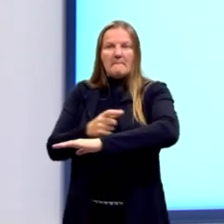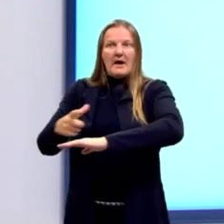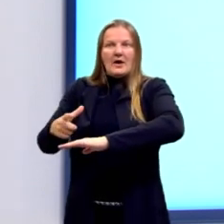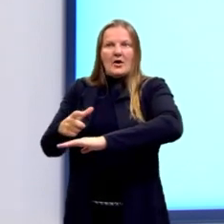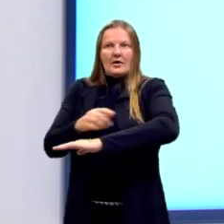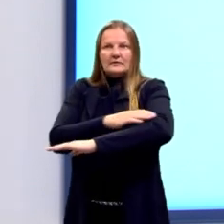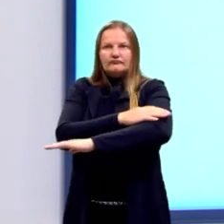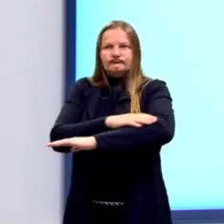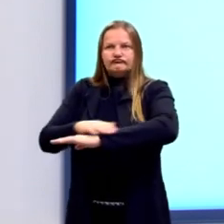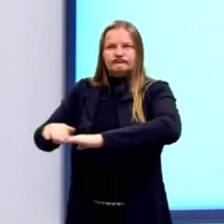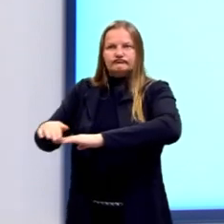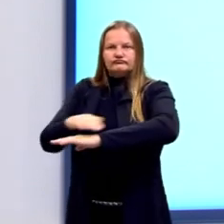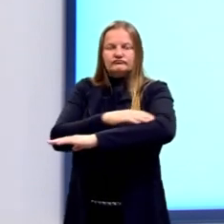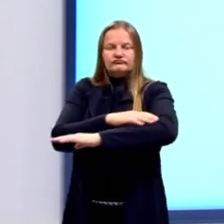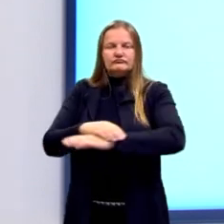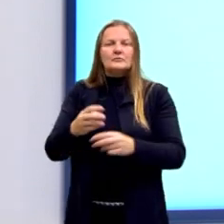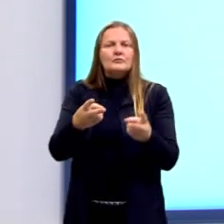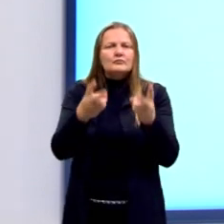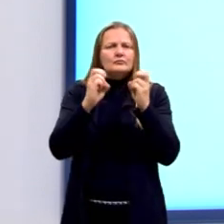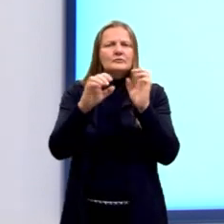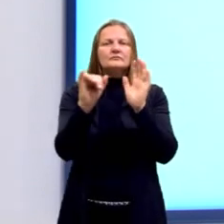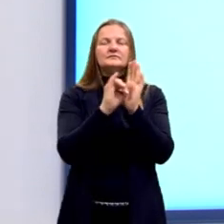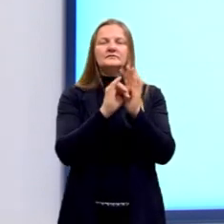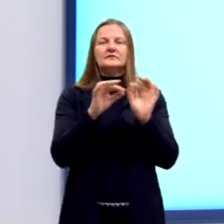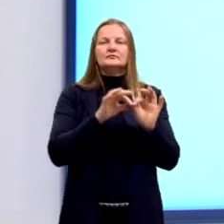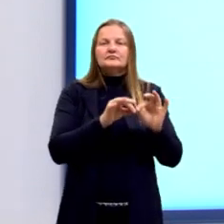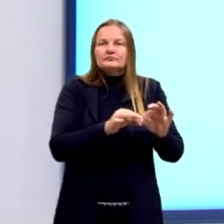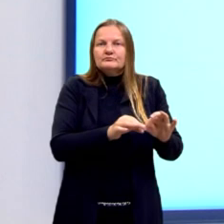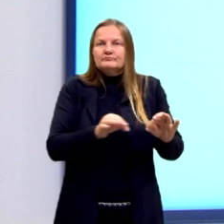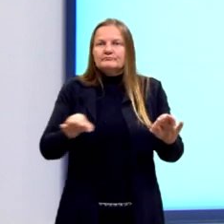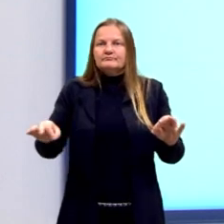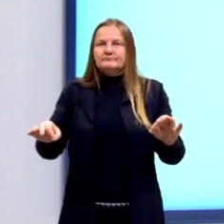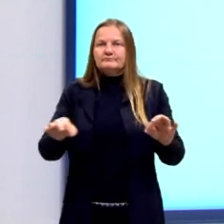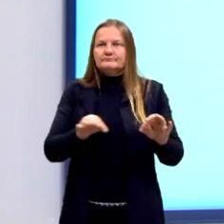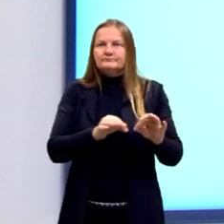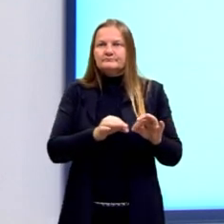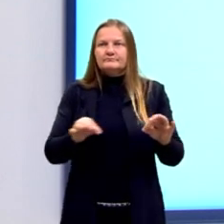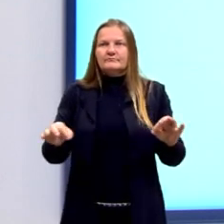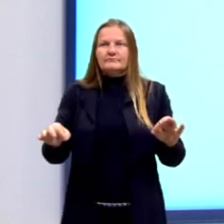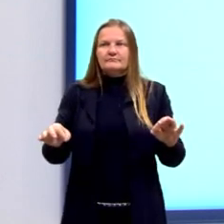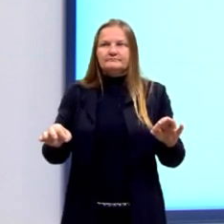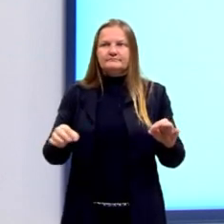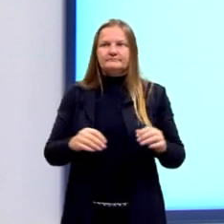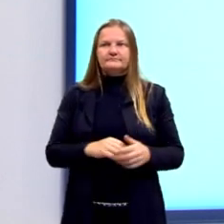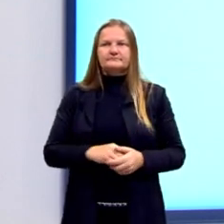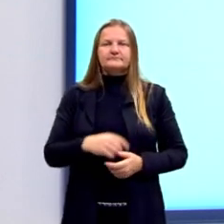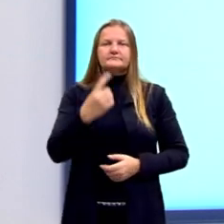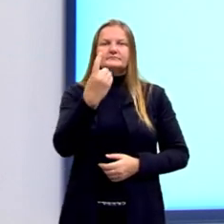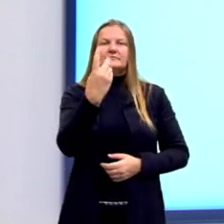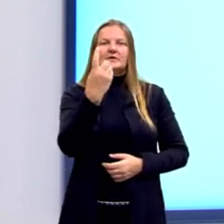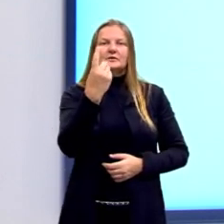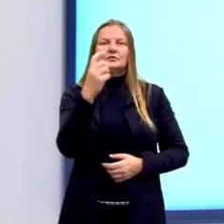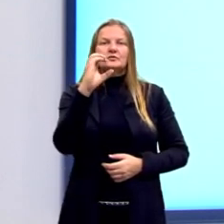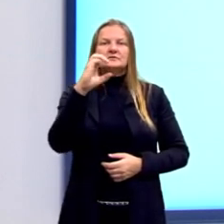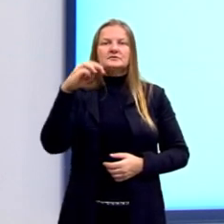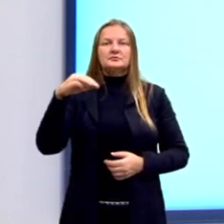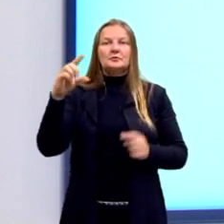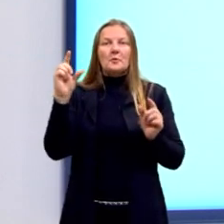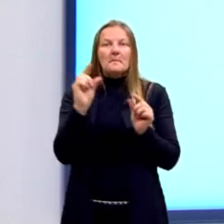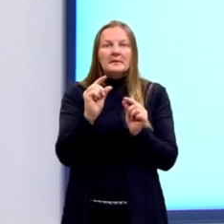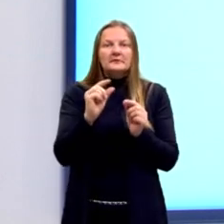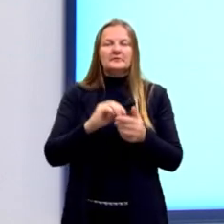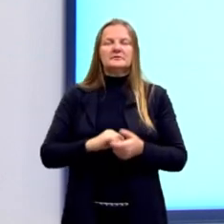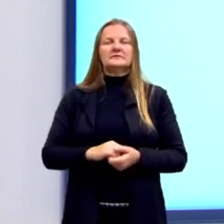Então, assim, nós podemos identificar as medidas. O menor lado seria de 12 cm, o